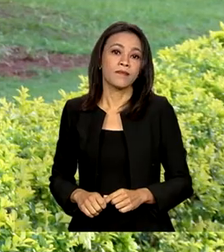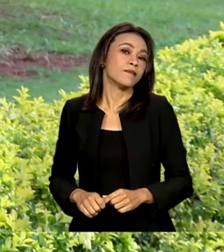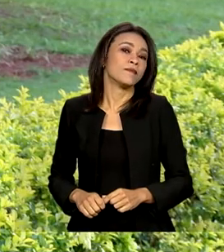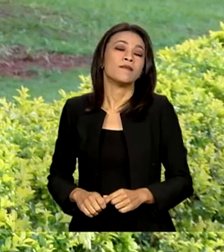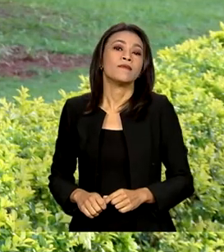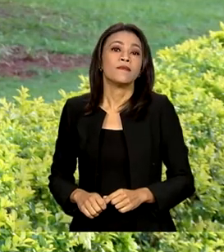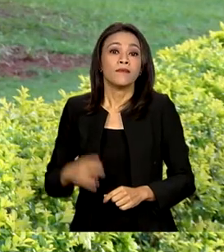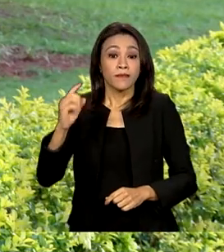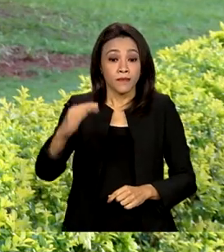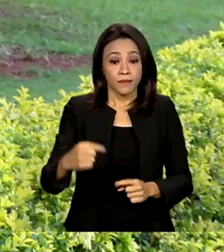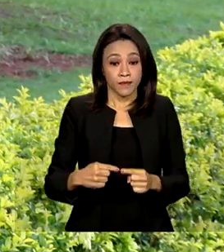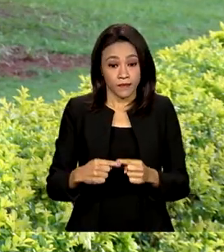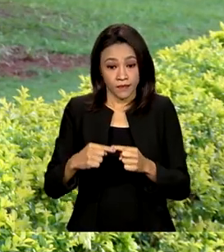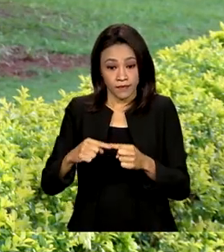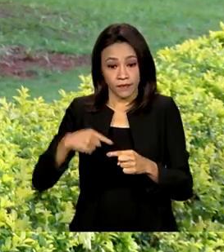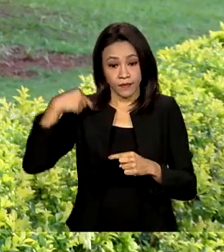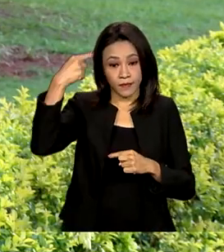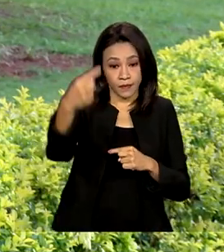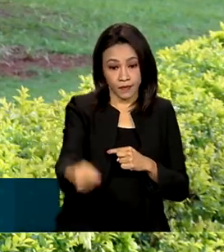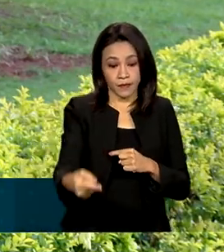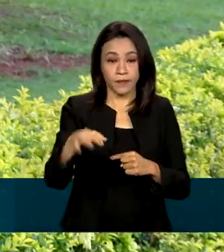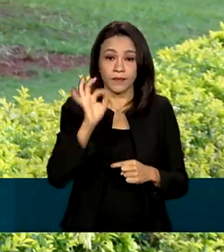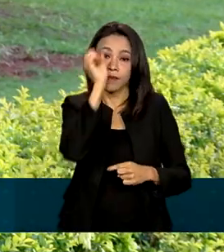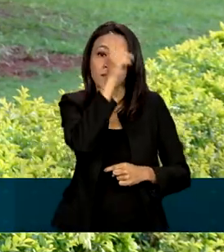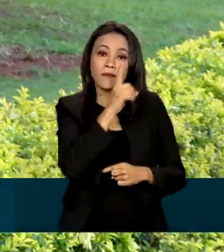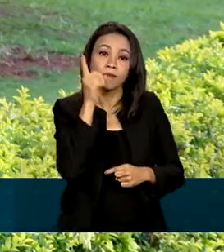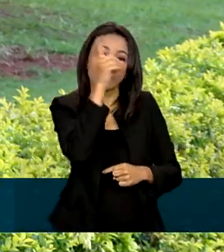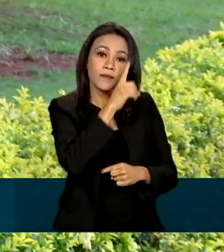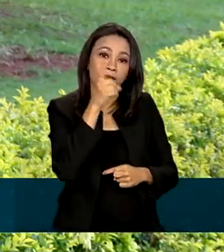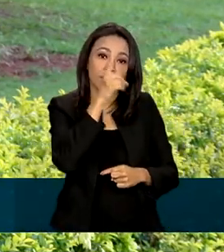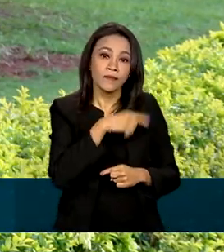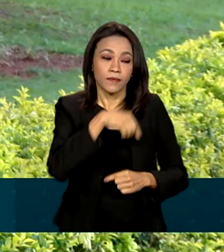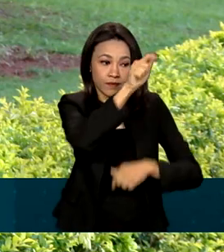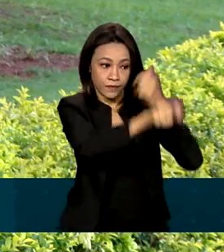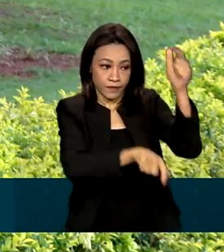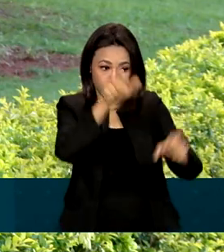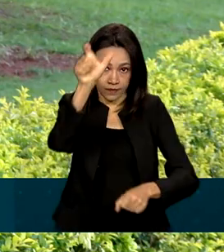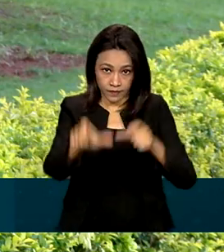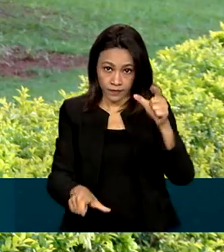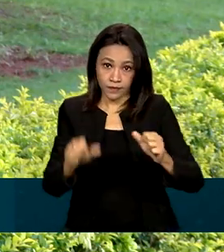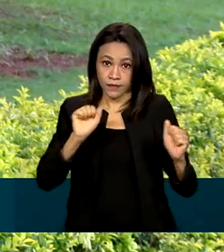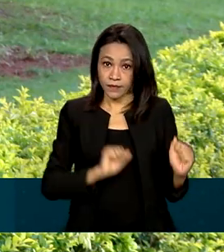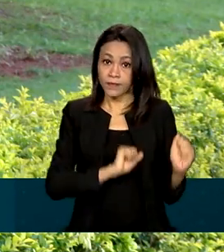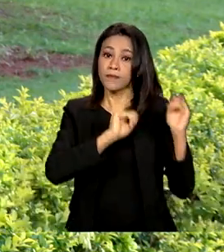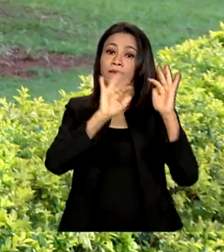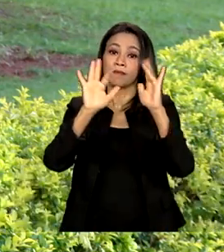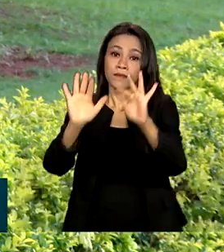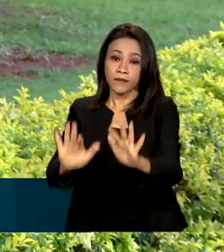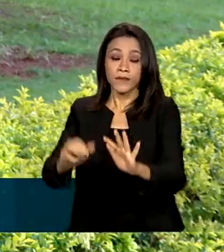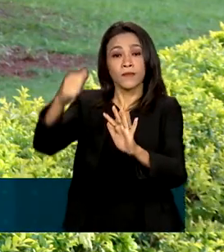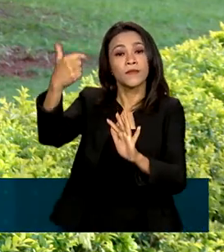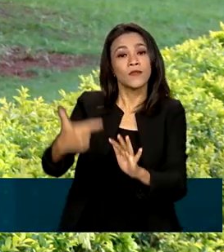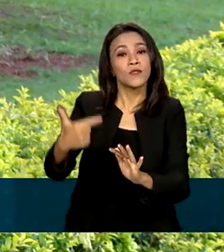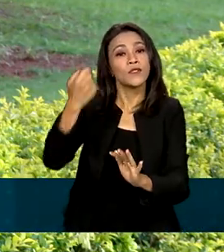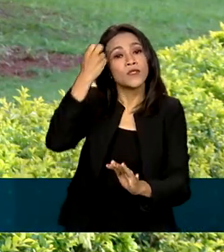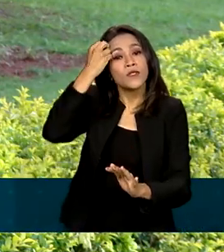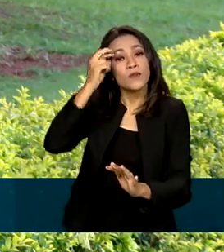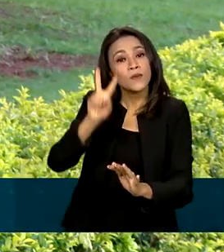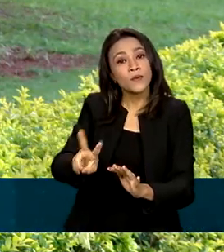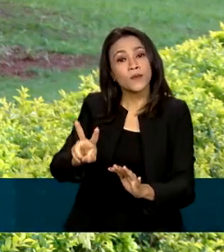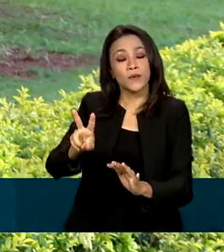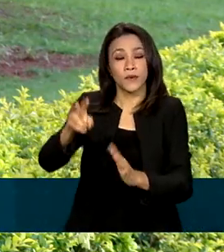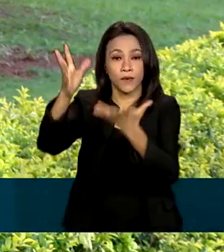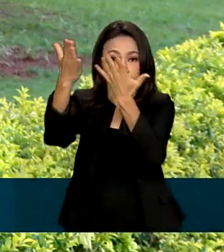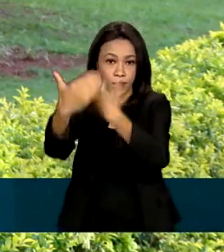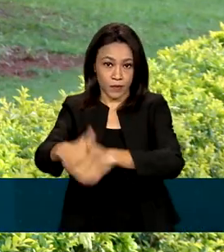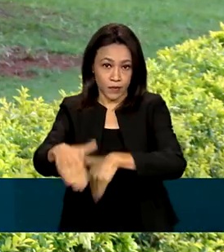No próximo domingo, os candidatos do Exame Nacional do Ensino Médio retornam para o segundo dia de provas.